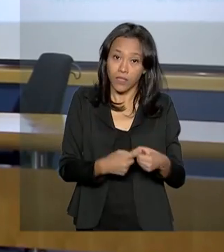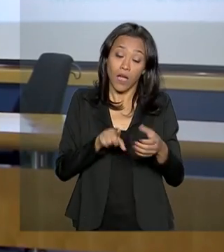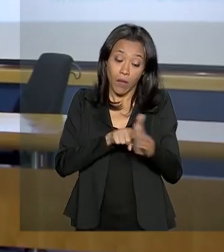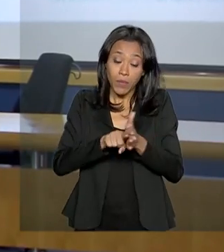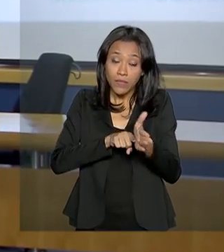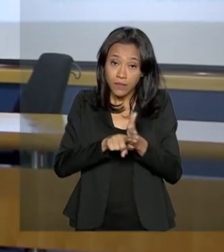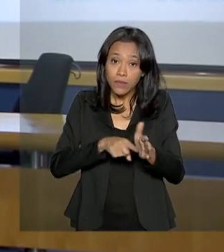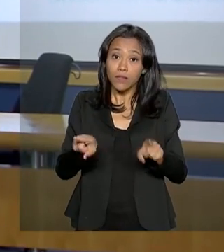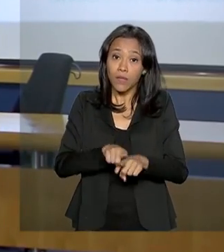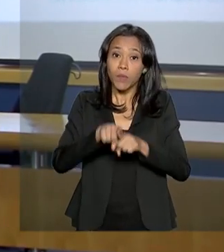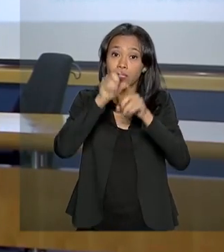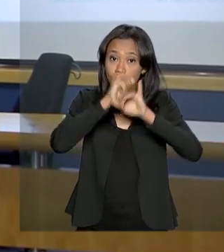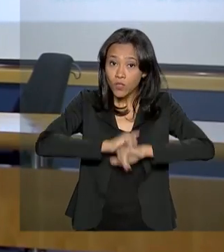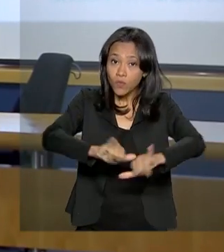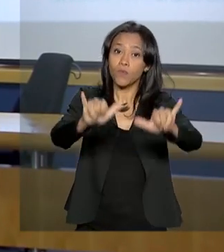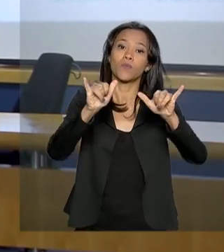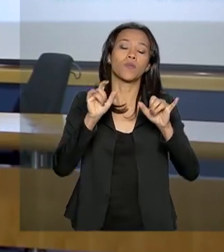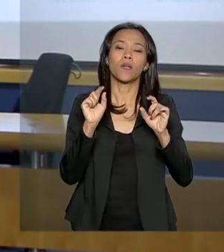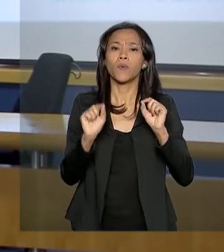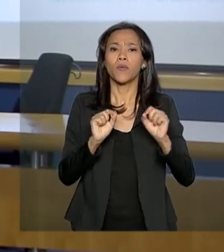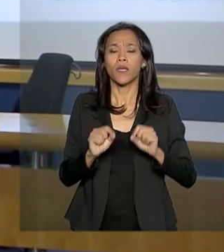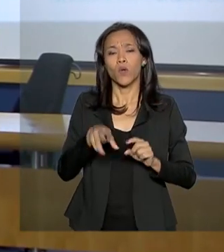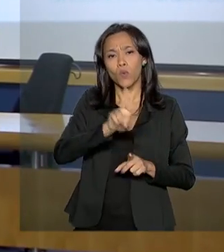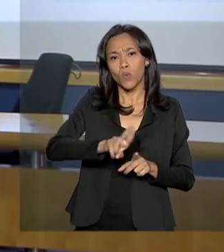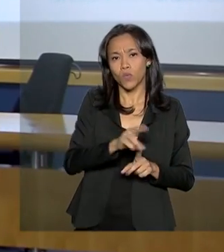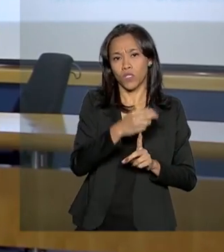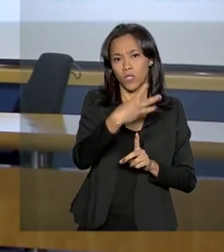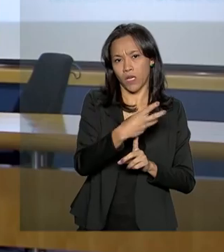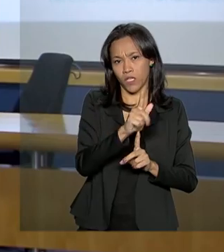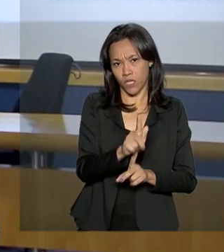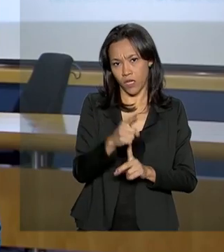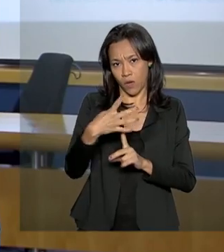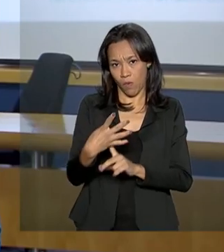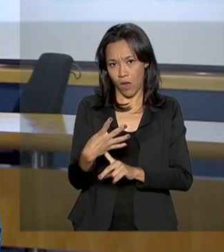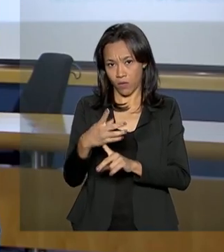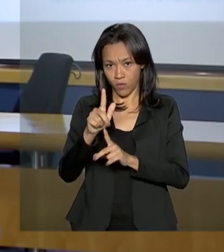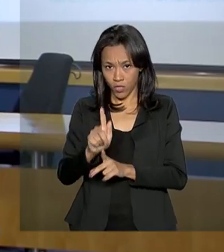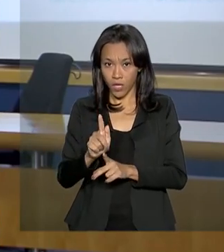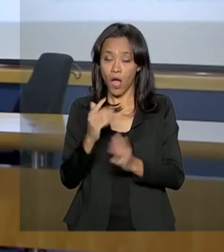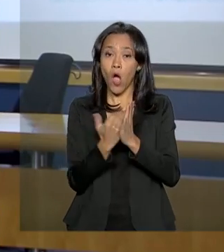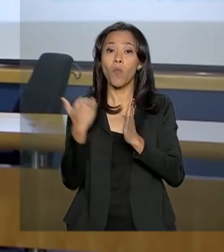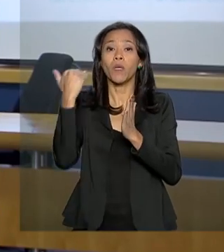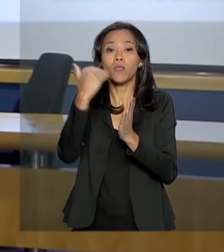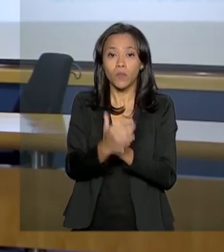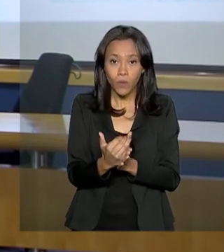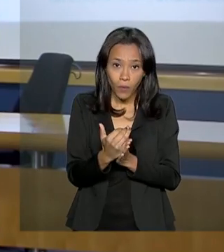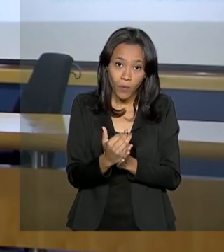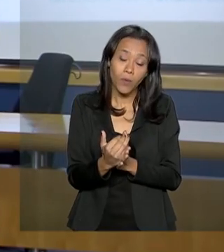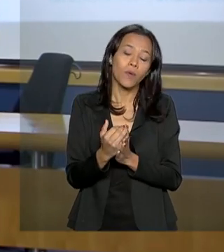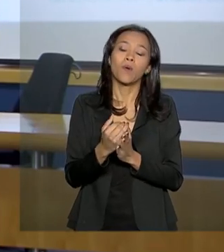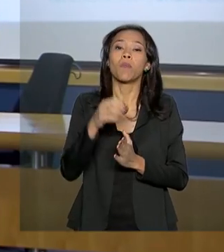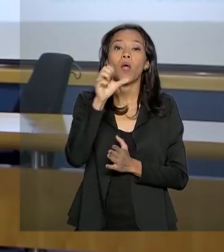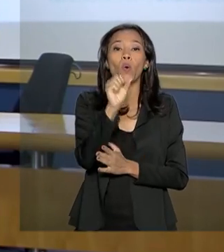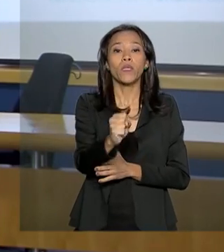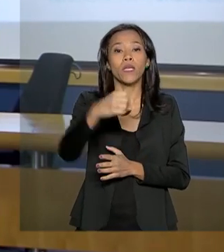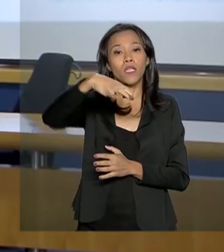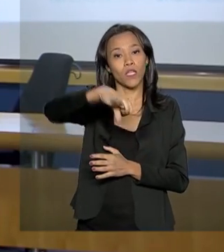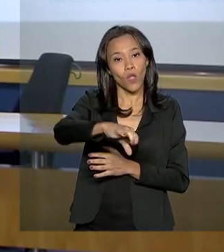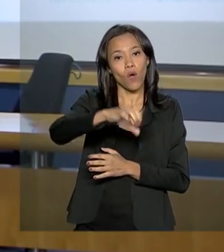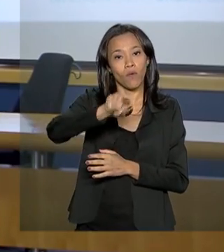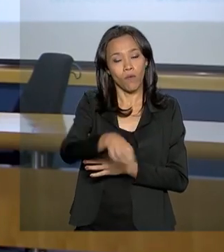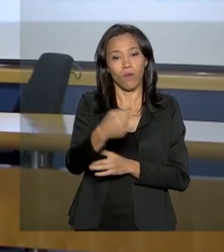também que o percentual de uso de 3G e 4G aumentou de 85% para 89